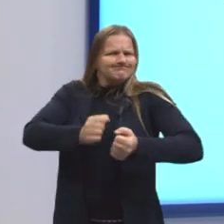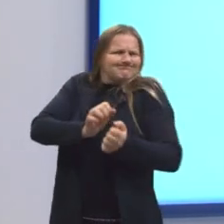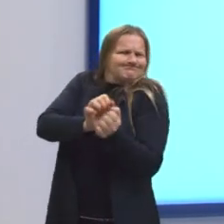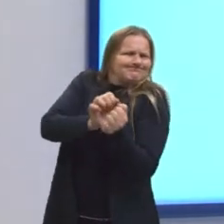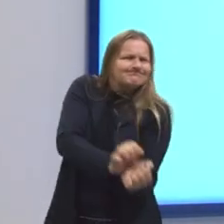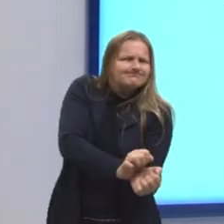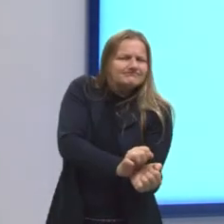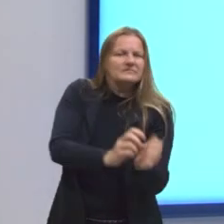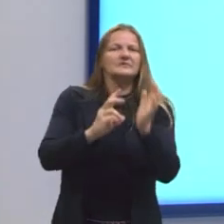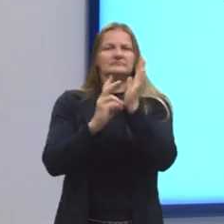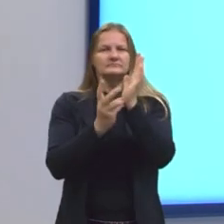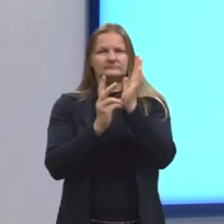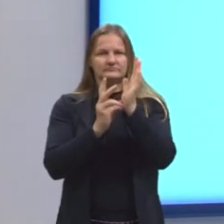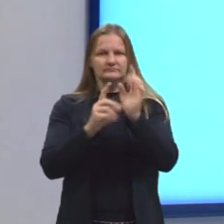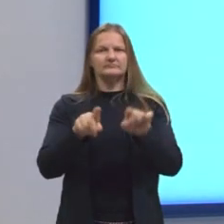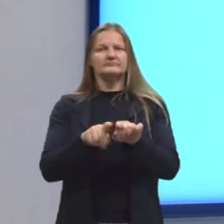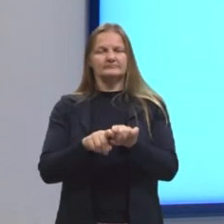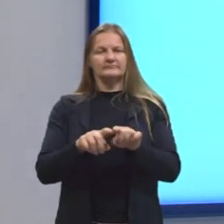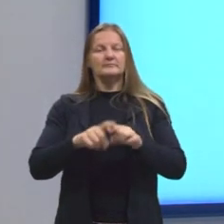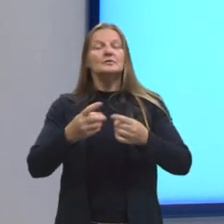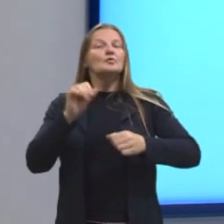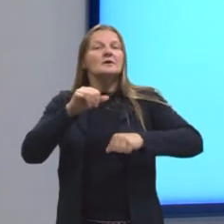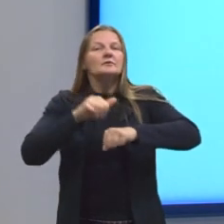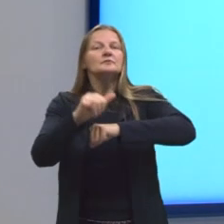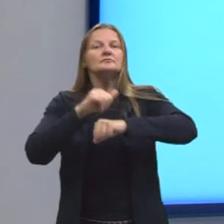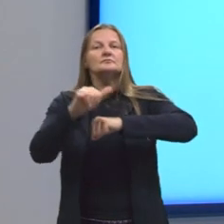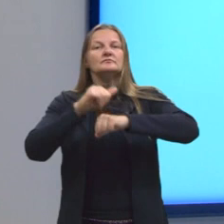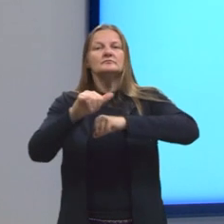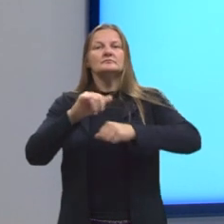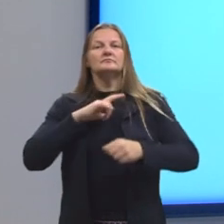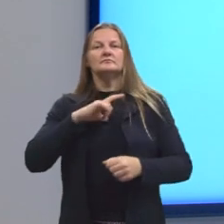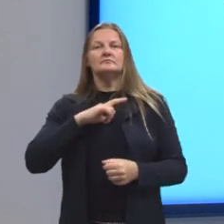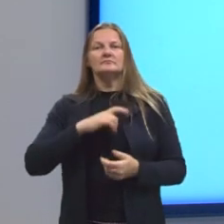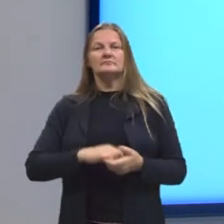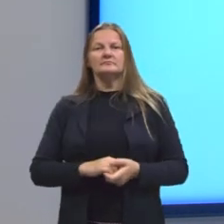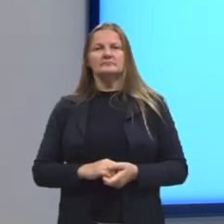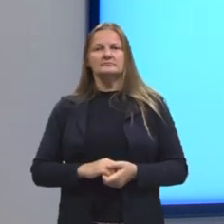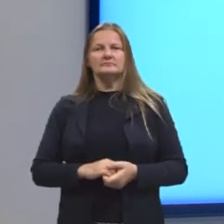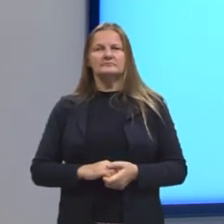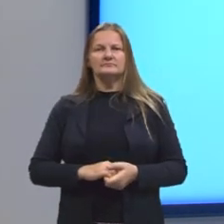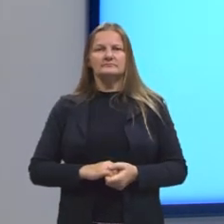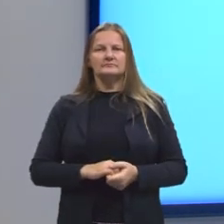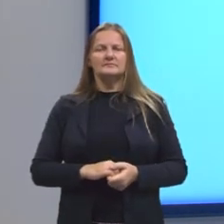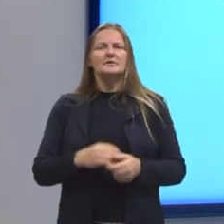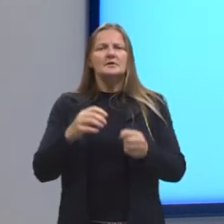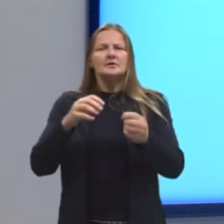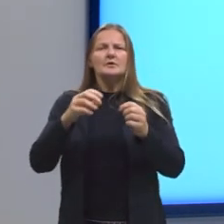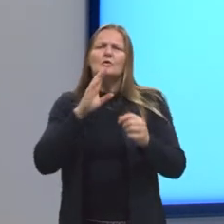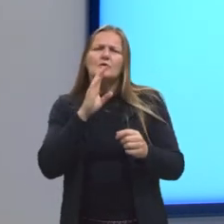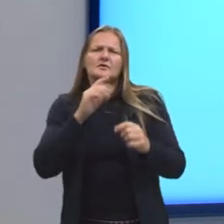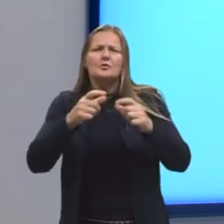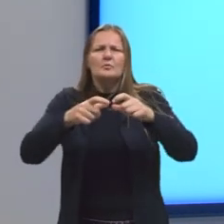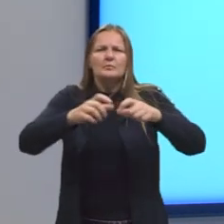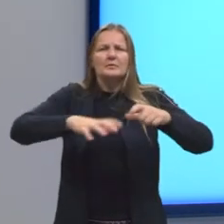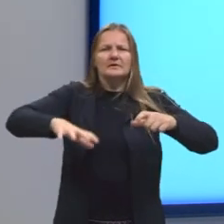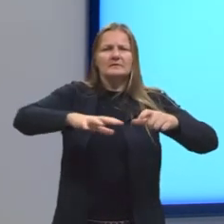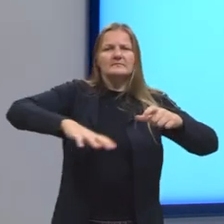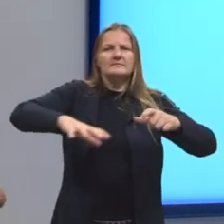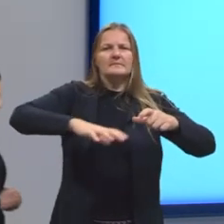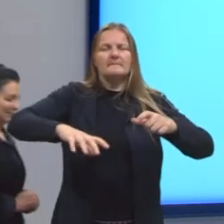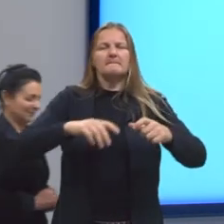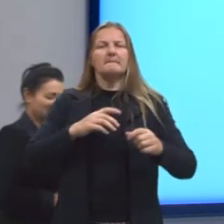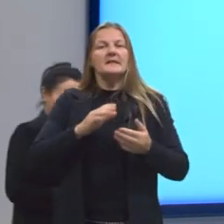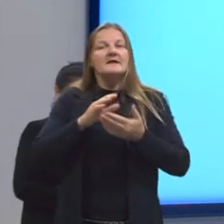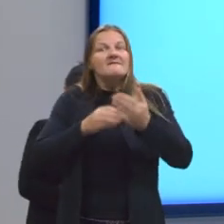sim, muitos indígenas. Mas o que acontecia? Os indígenas conheciam melhor o território e eles tinham uma facilidade para